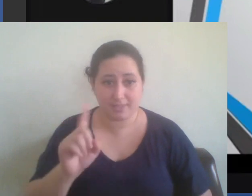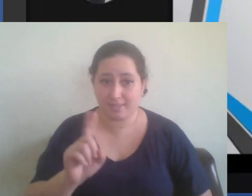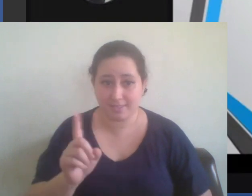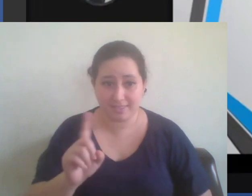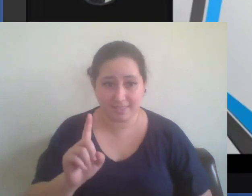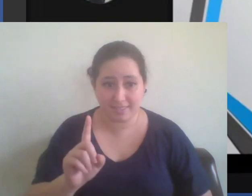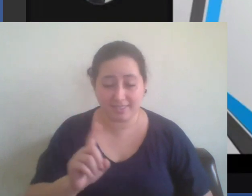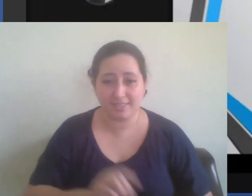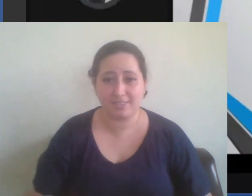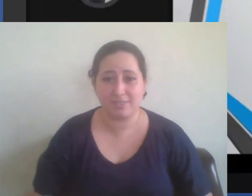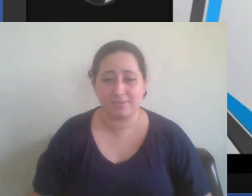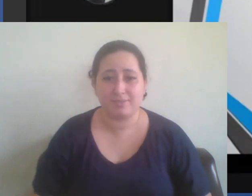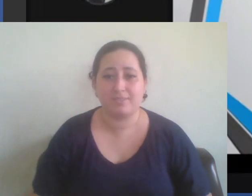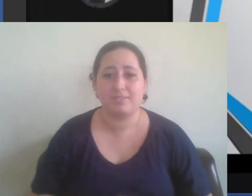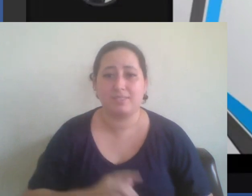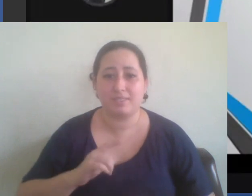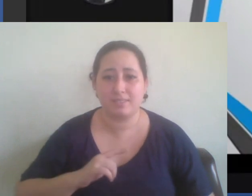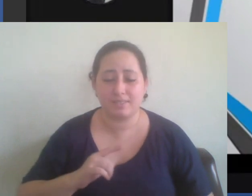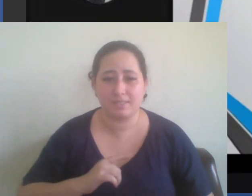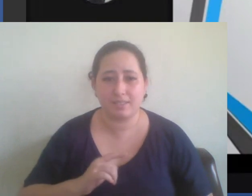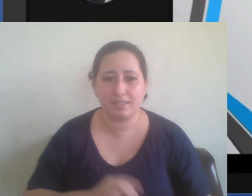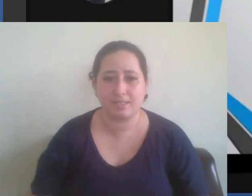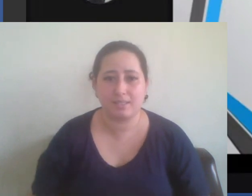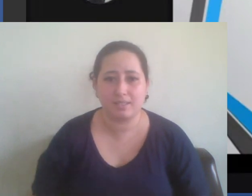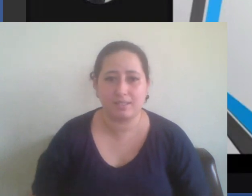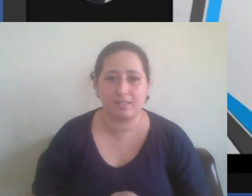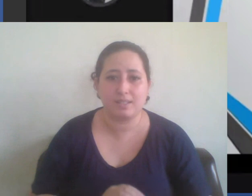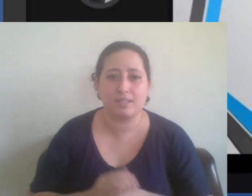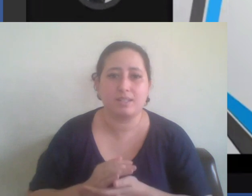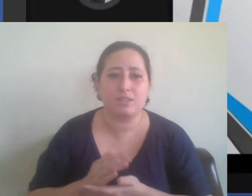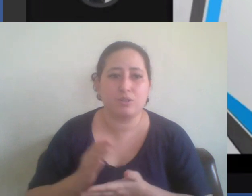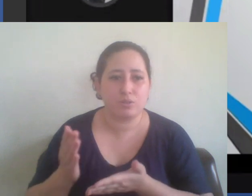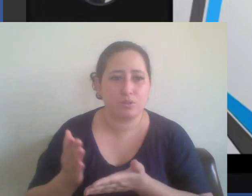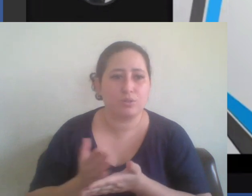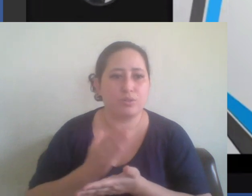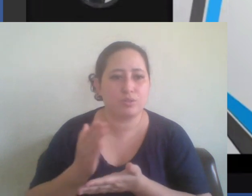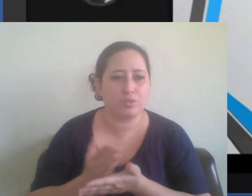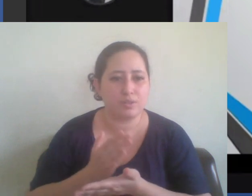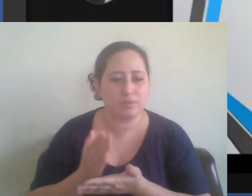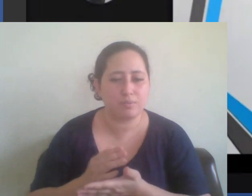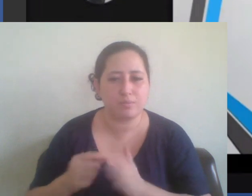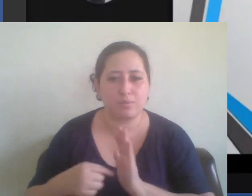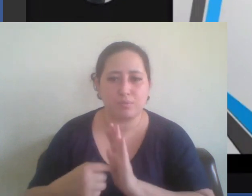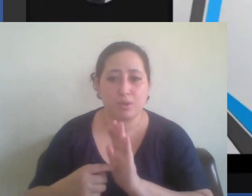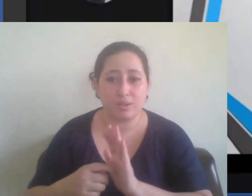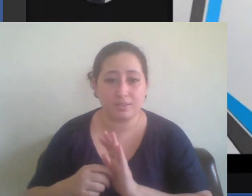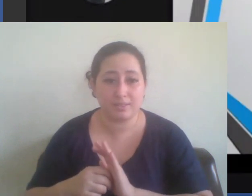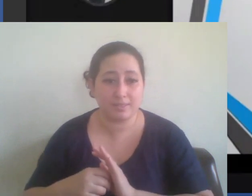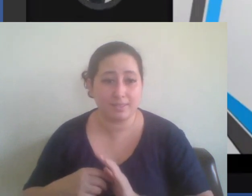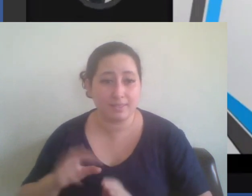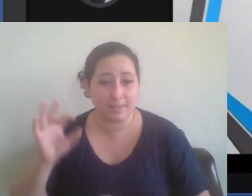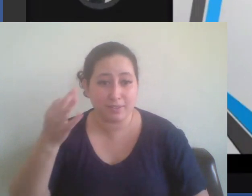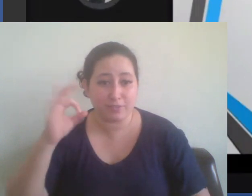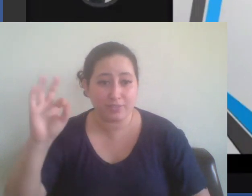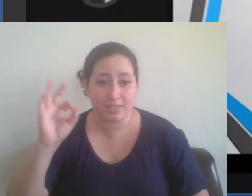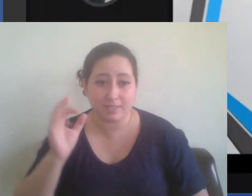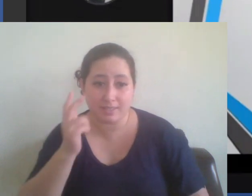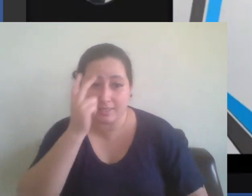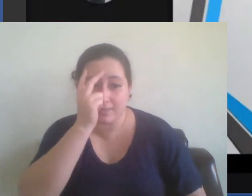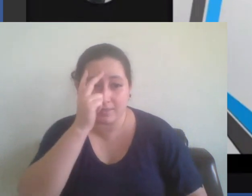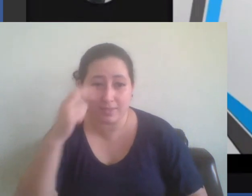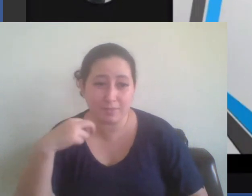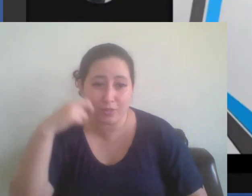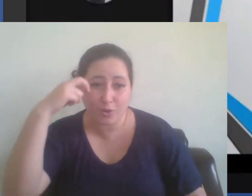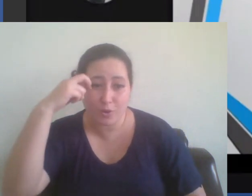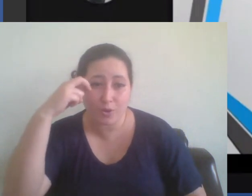do Sartre comentando da vergonha para a França de não punir os